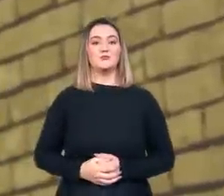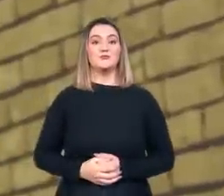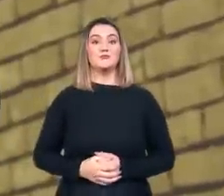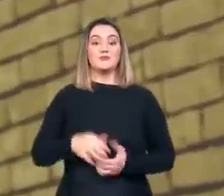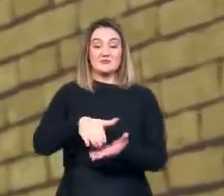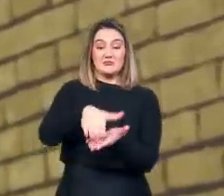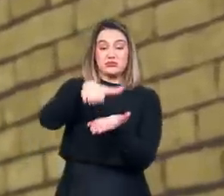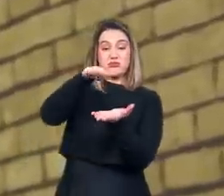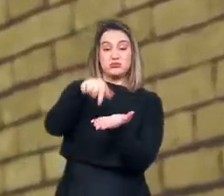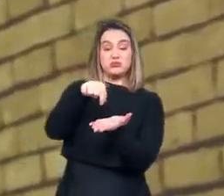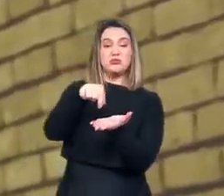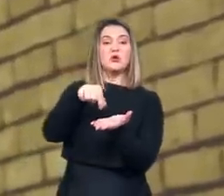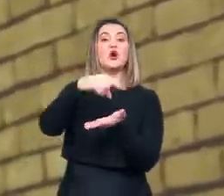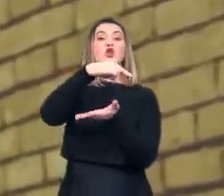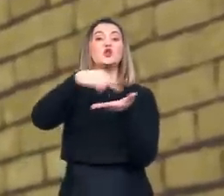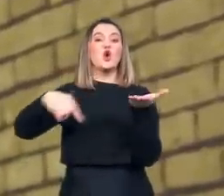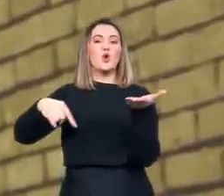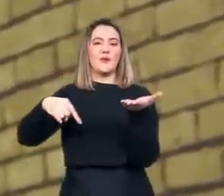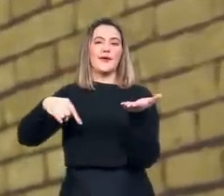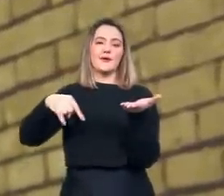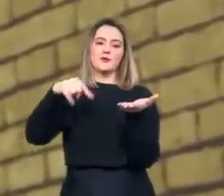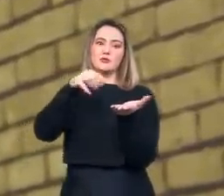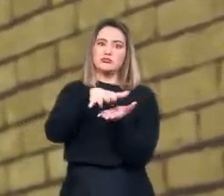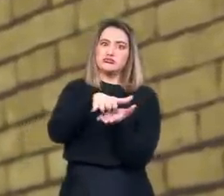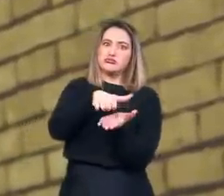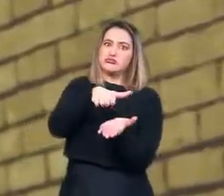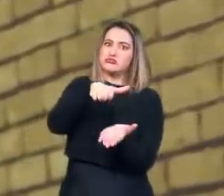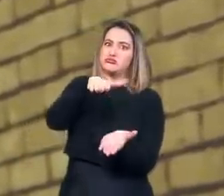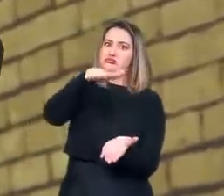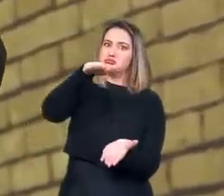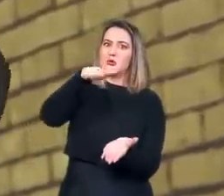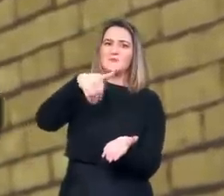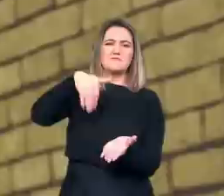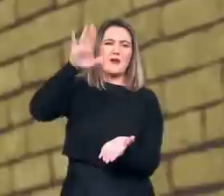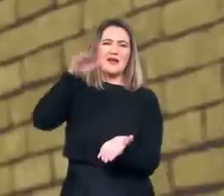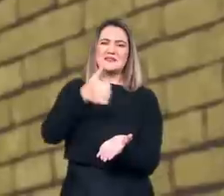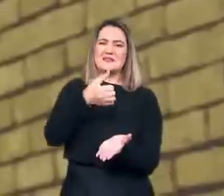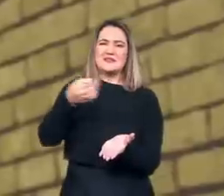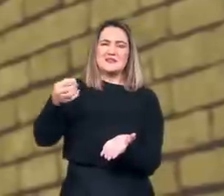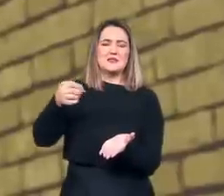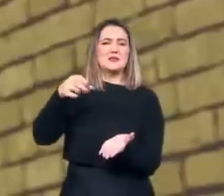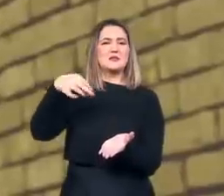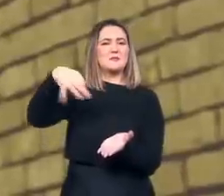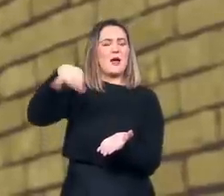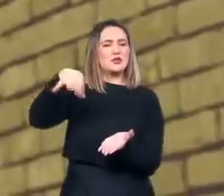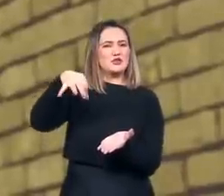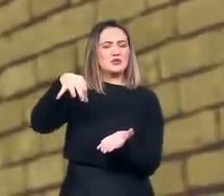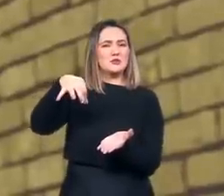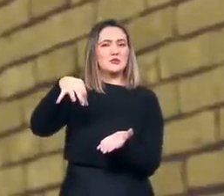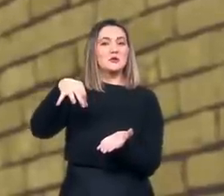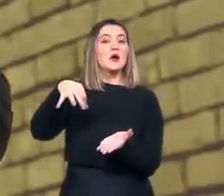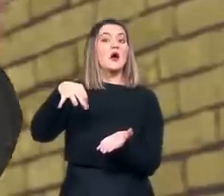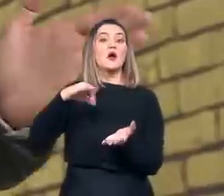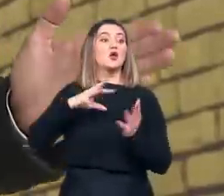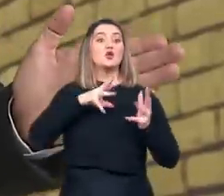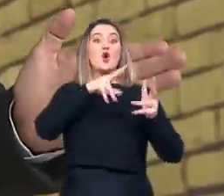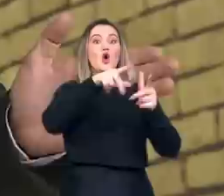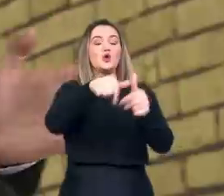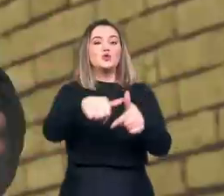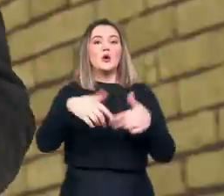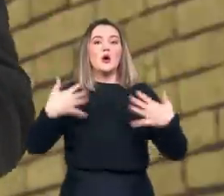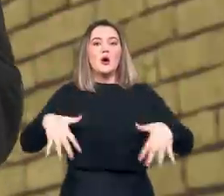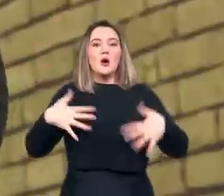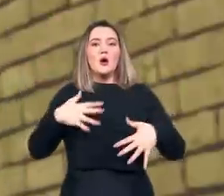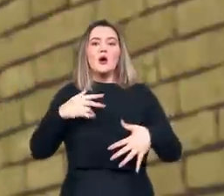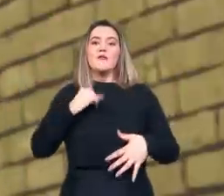pesquisa ou a produção do documento, na verdade um verdadeiro calhamaço de mais de 600 páginas, serviu para que muitos corressem para